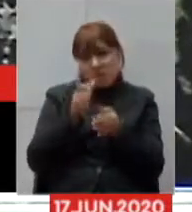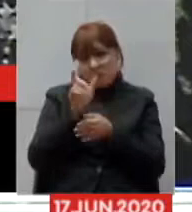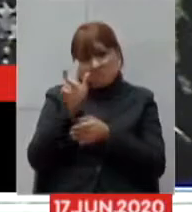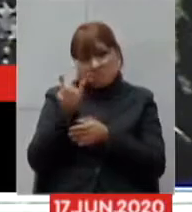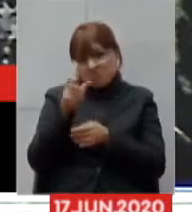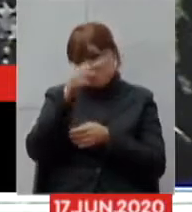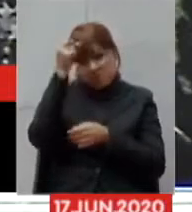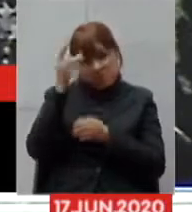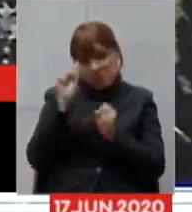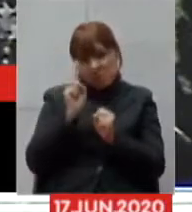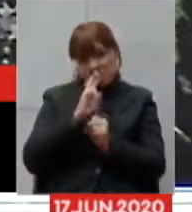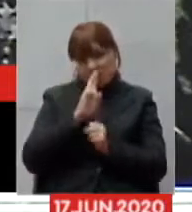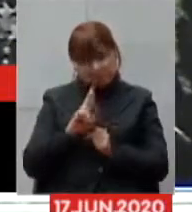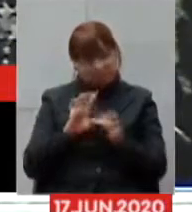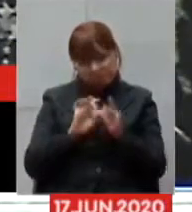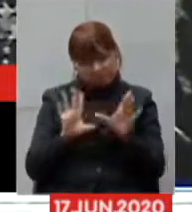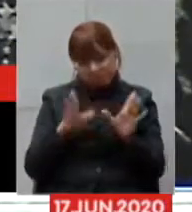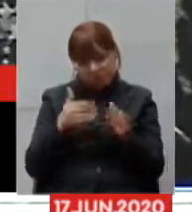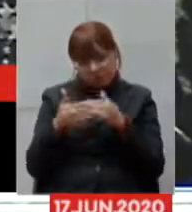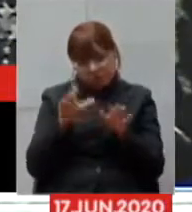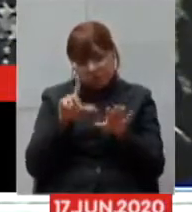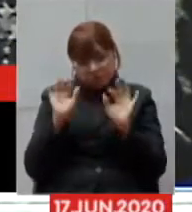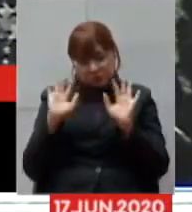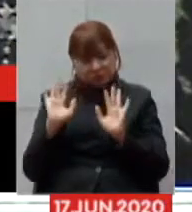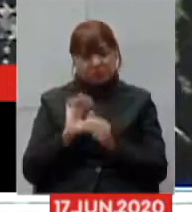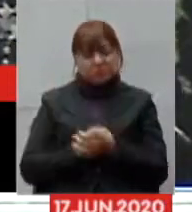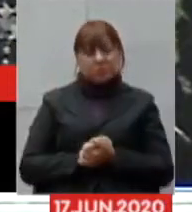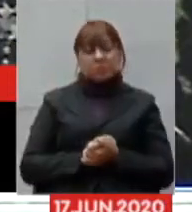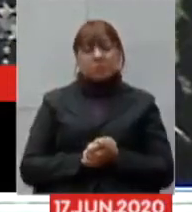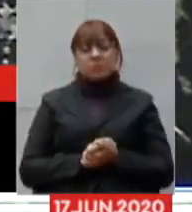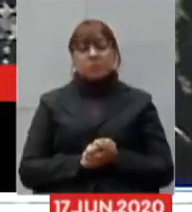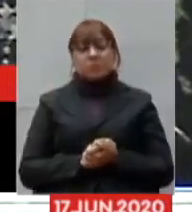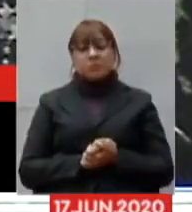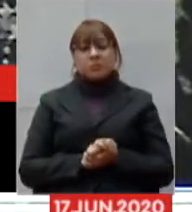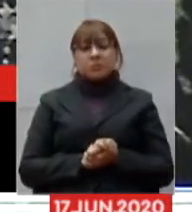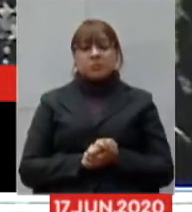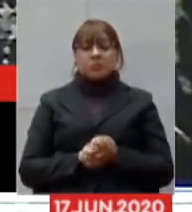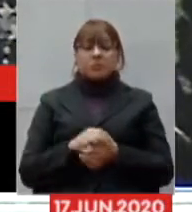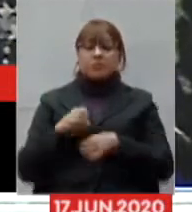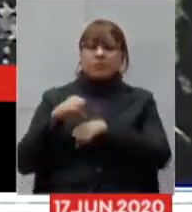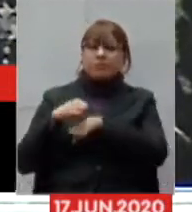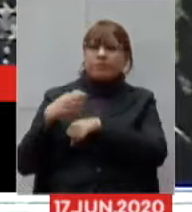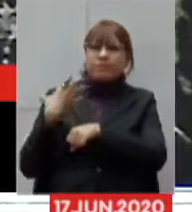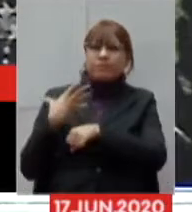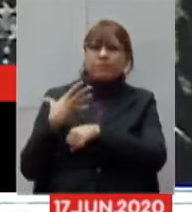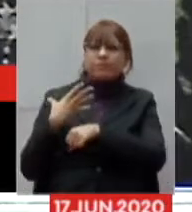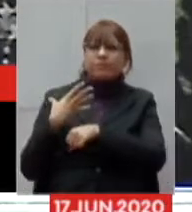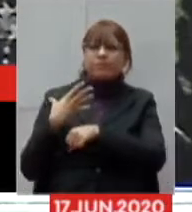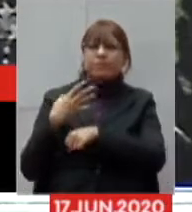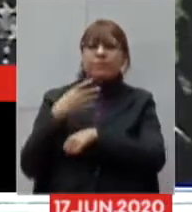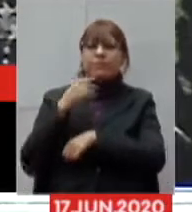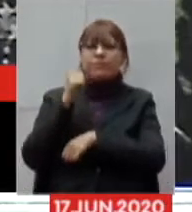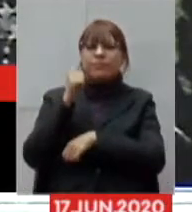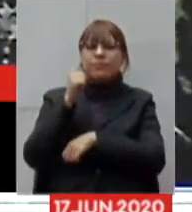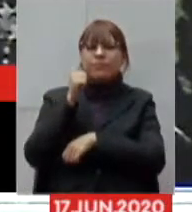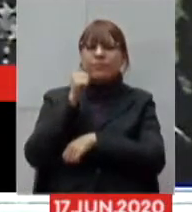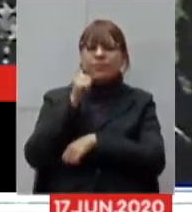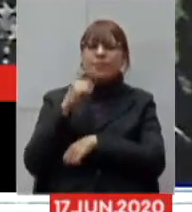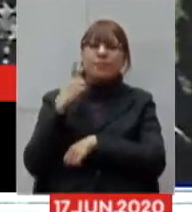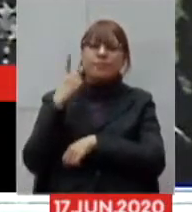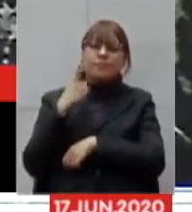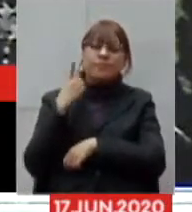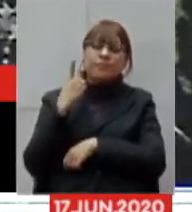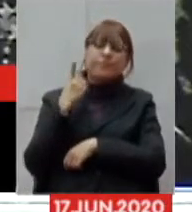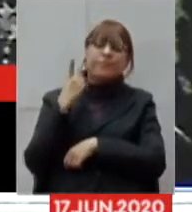prefeitos podem estar respondendo que foi encaminhada pela a nossa colega companheira